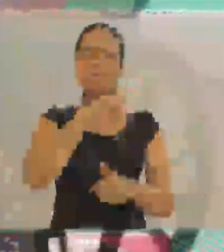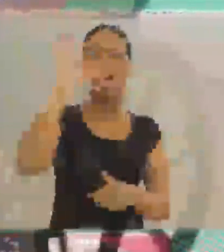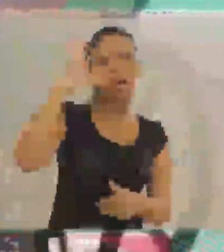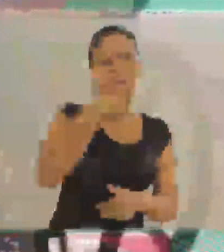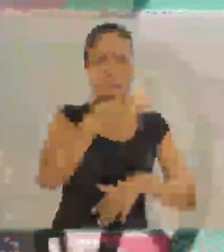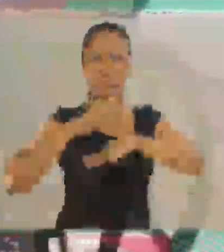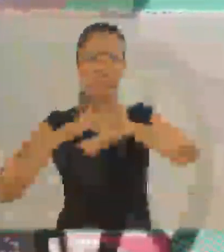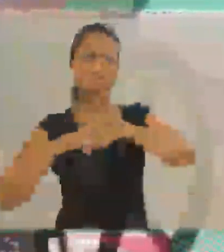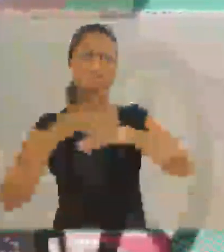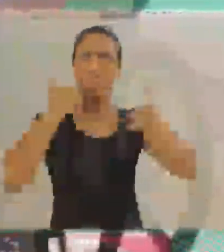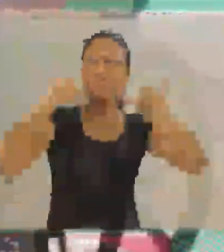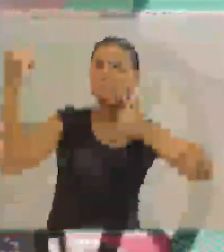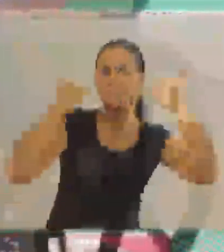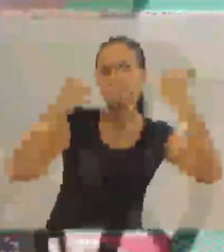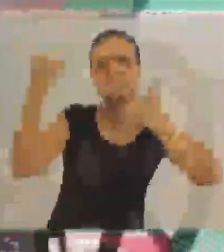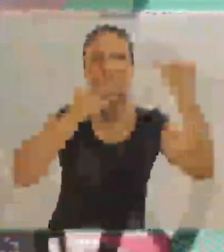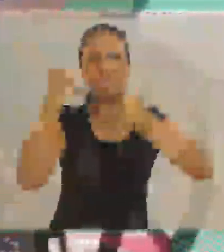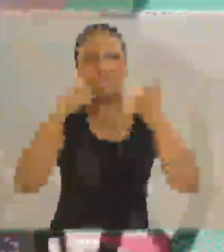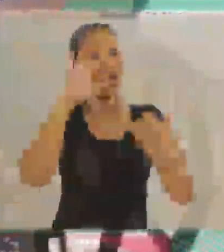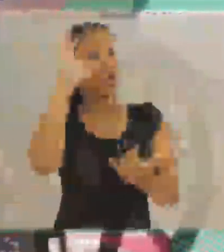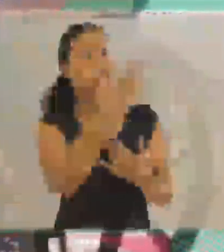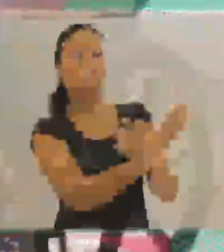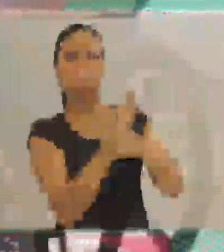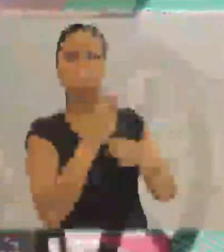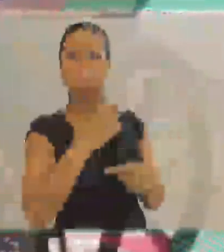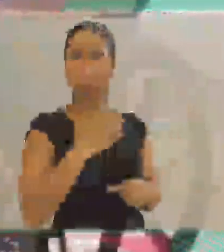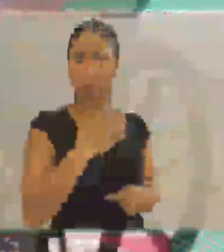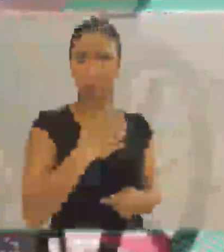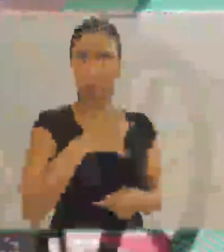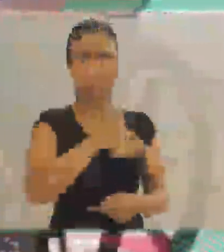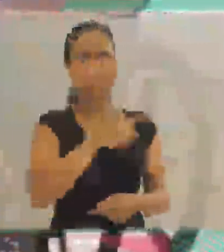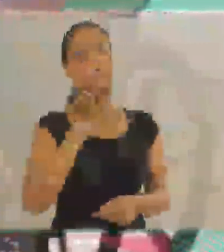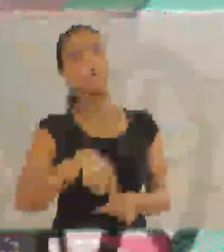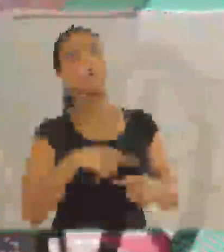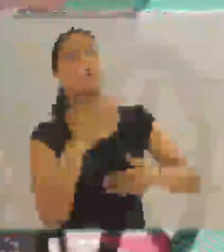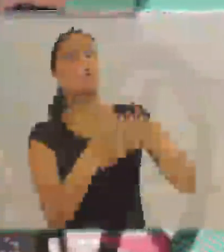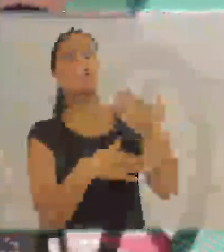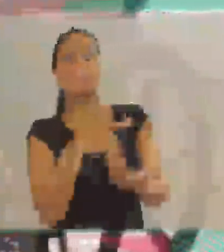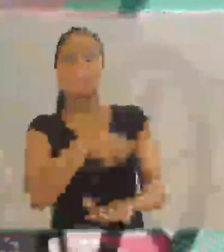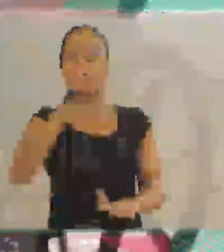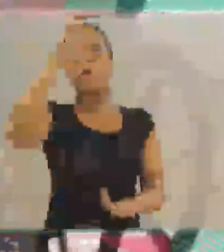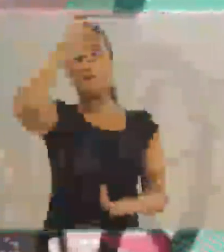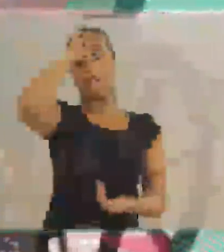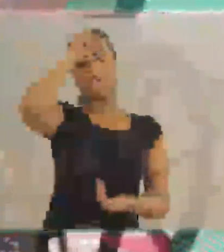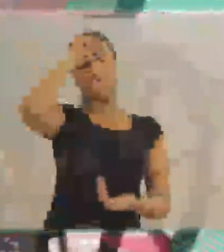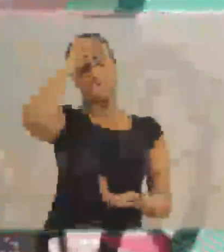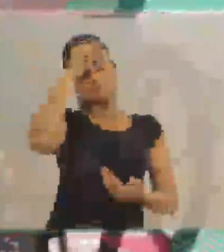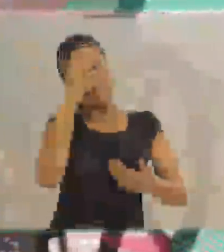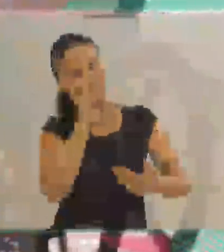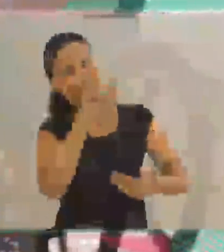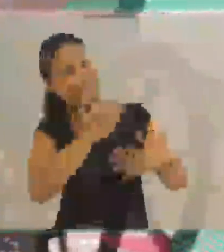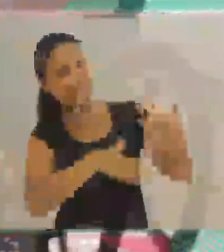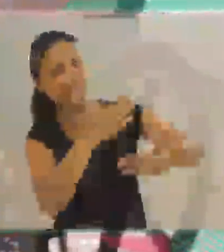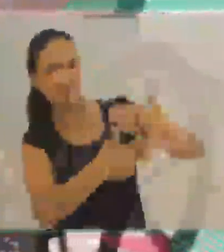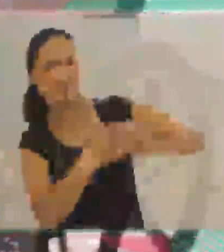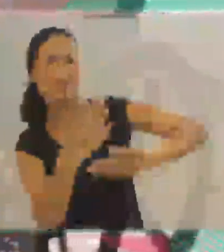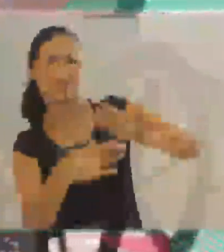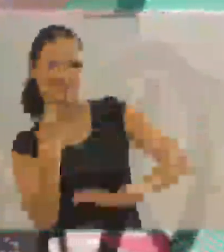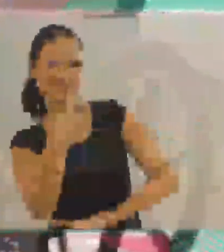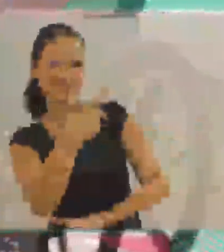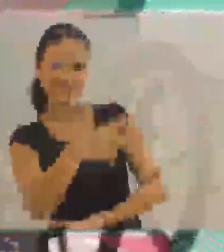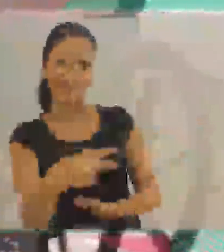muito. todos os contatos profissionais, é ele que resolve, é ele que fala para o telefone, resolve isso para mim.